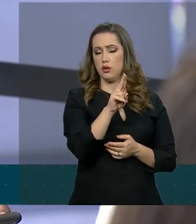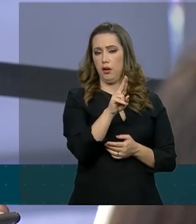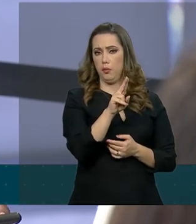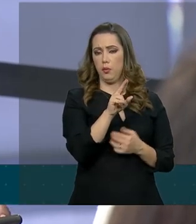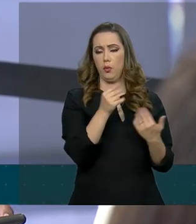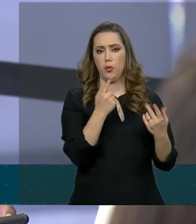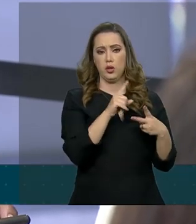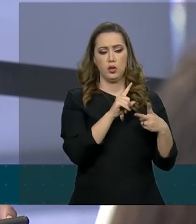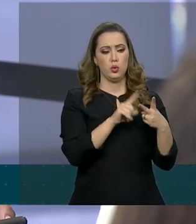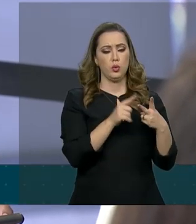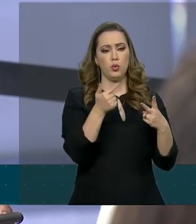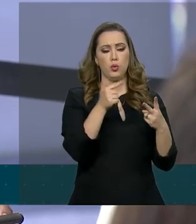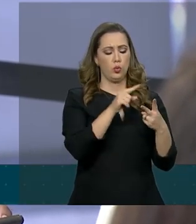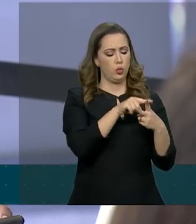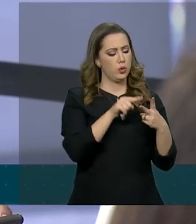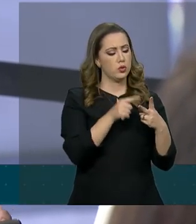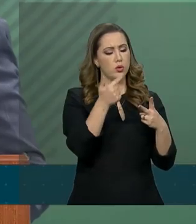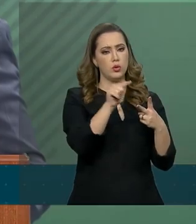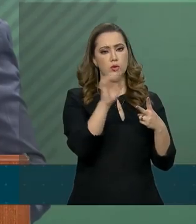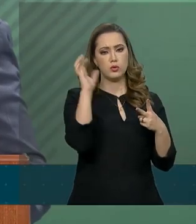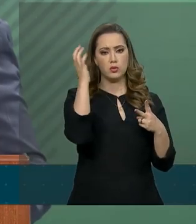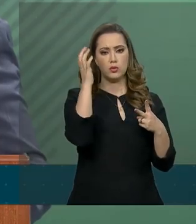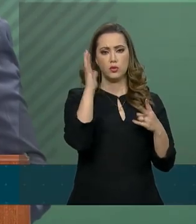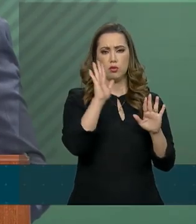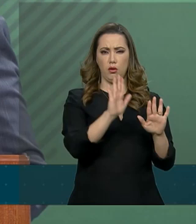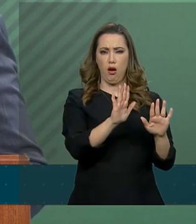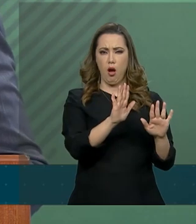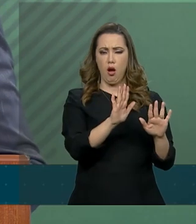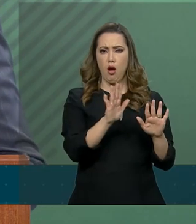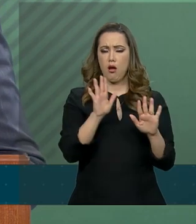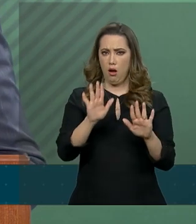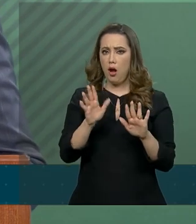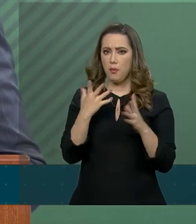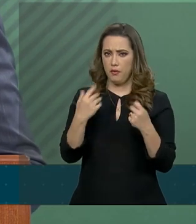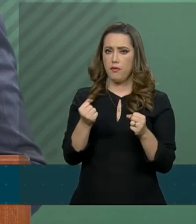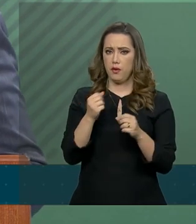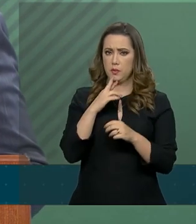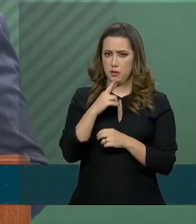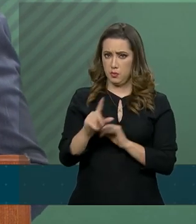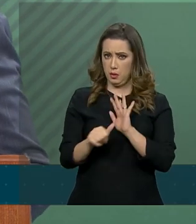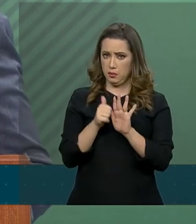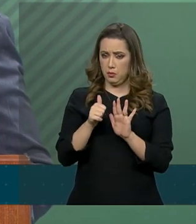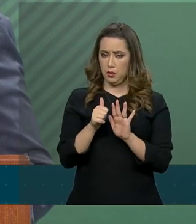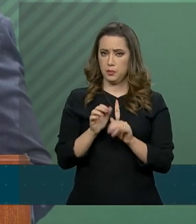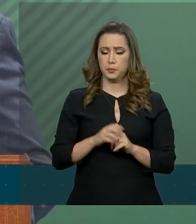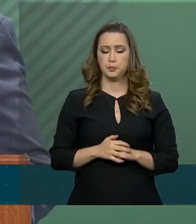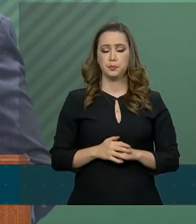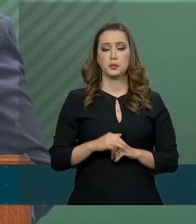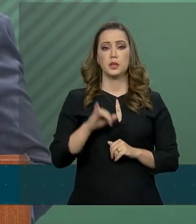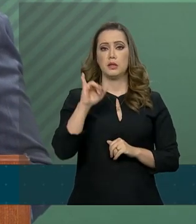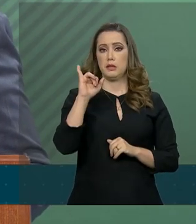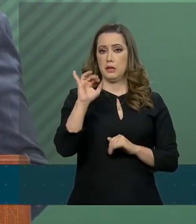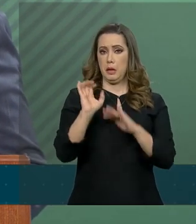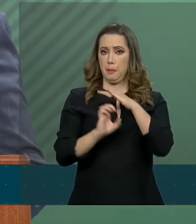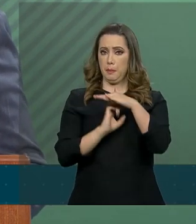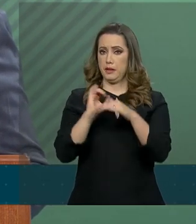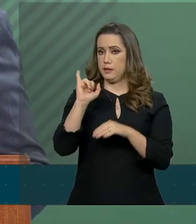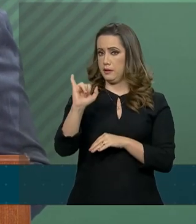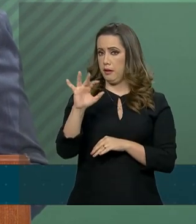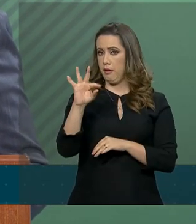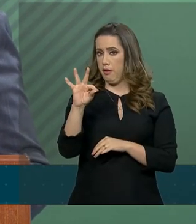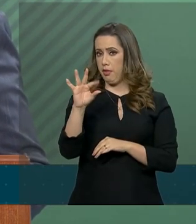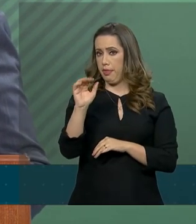questões sobre meio ambiente. Primeiro... Vamos, então, a Itaipu. Então, trata-se especialmente sobre beneficiamento...